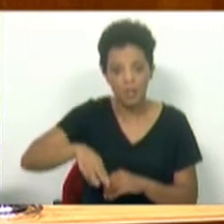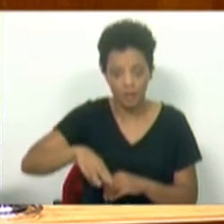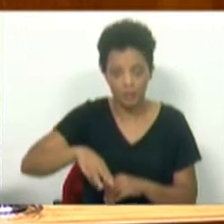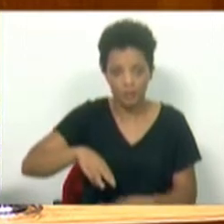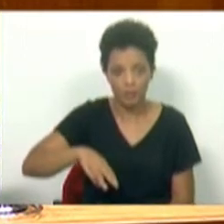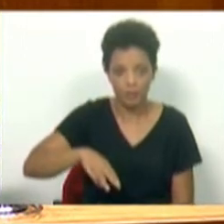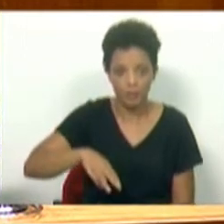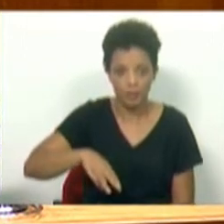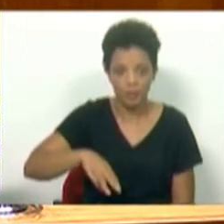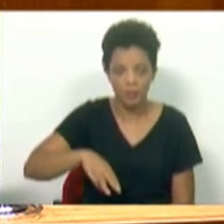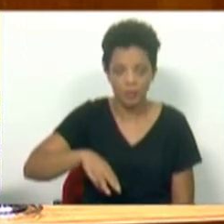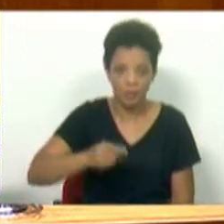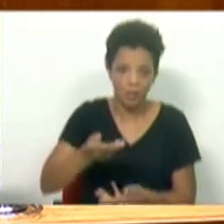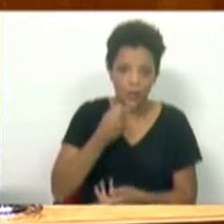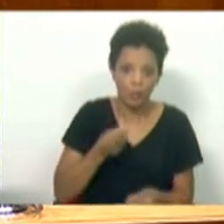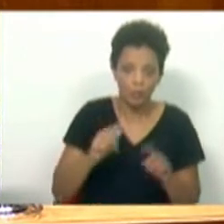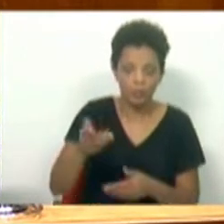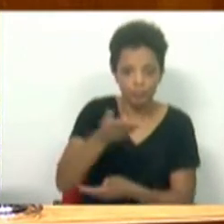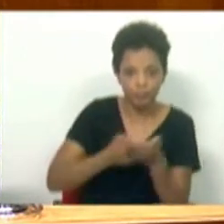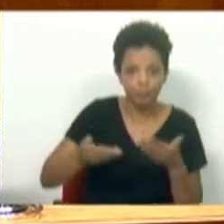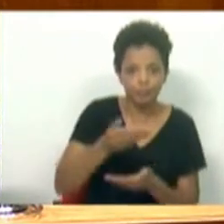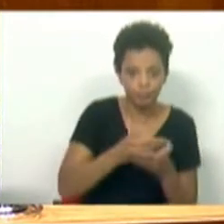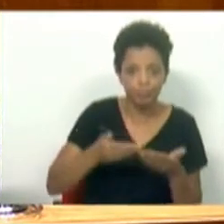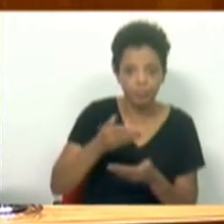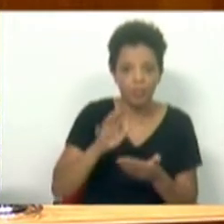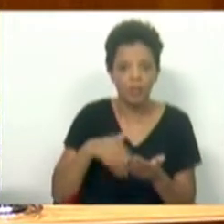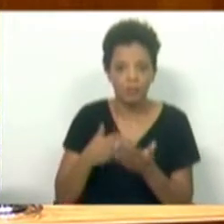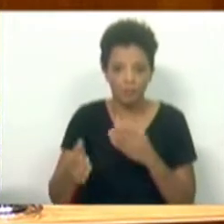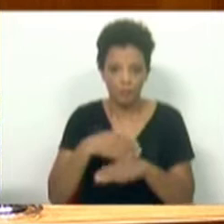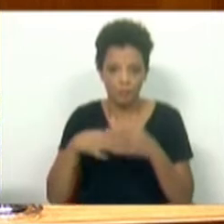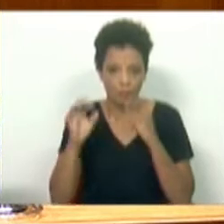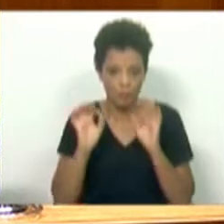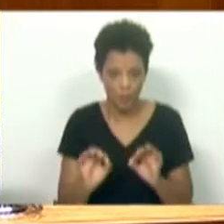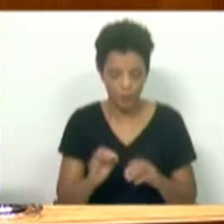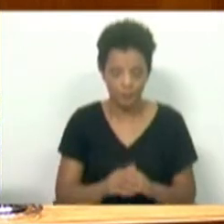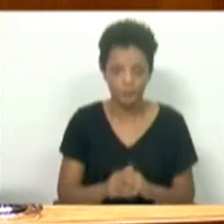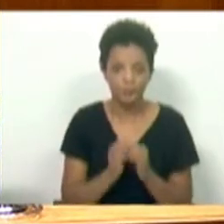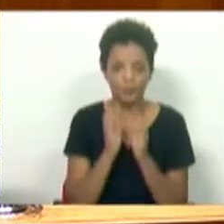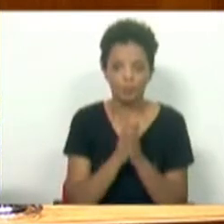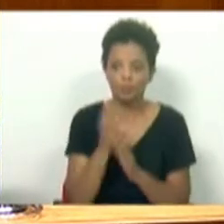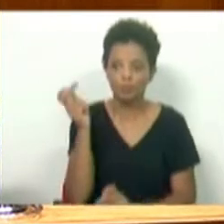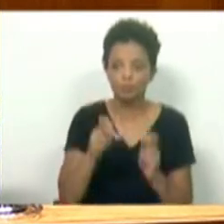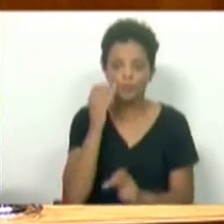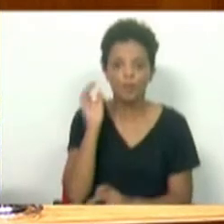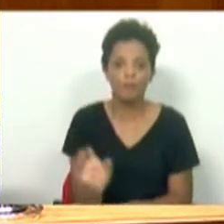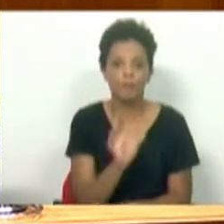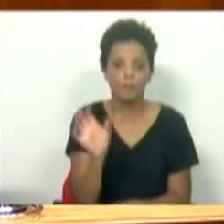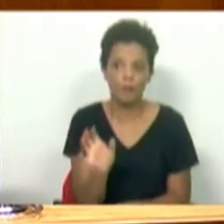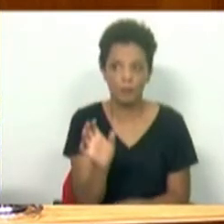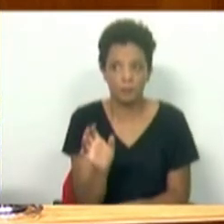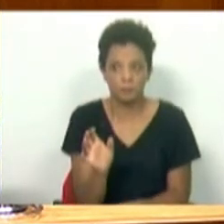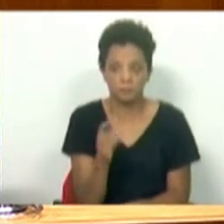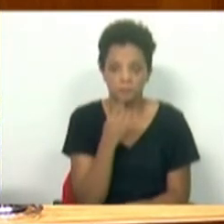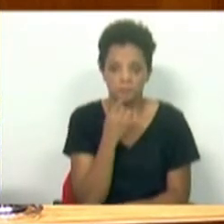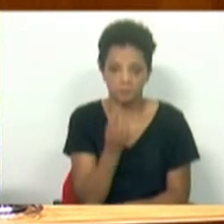renegociações que foram realizadas, e tudo se passou de uma forma, digamos,